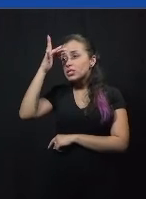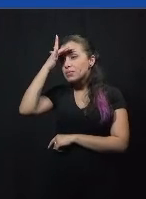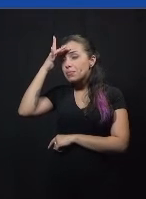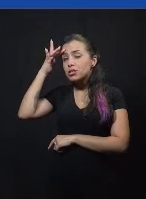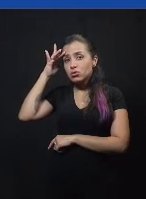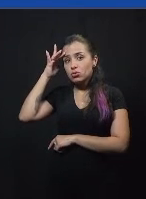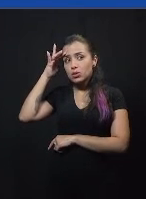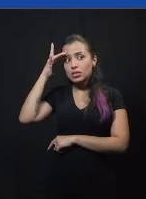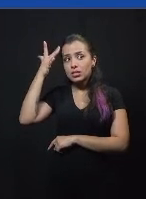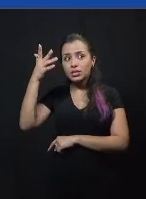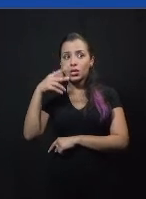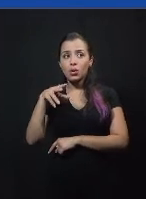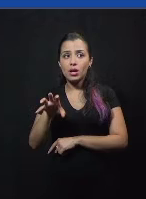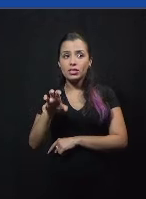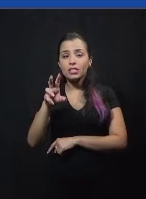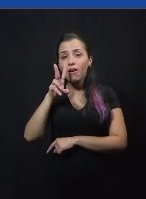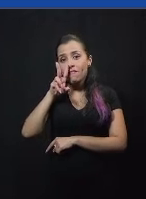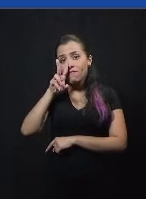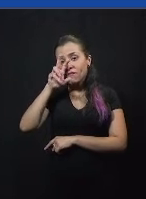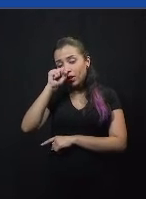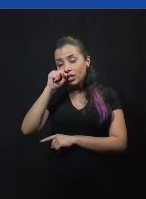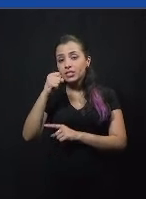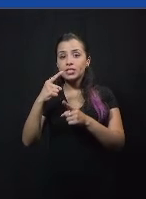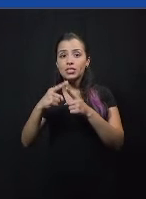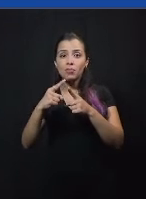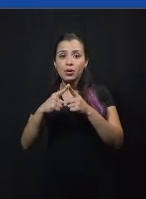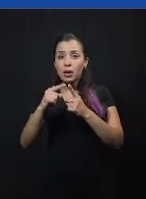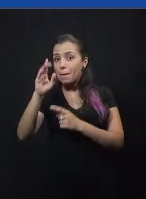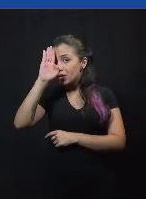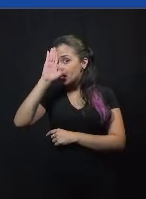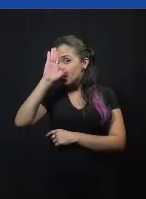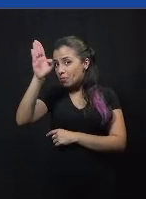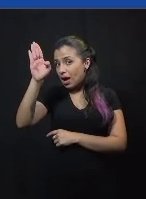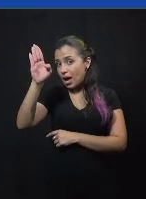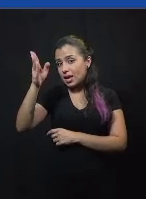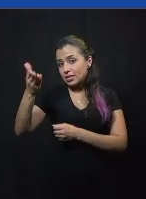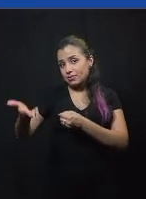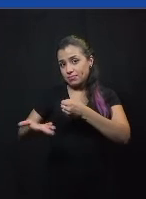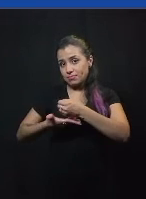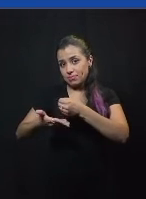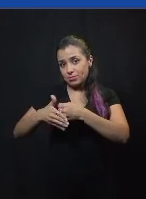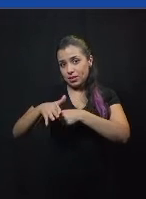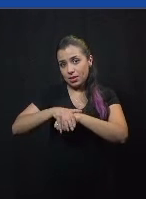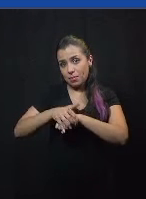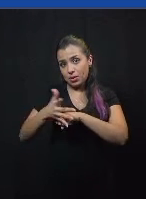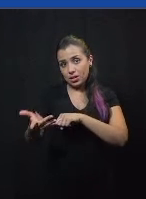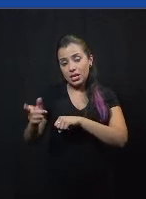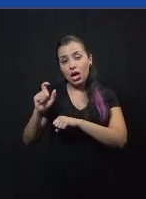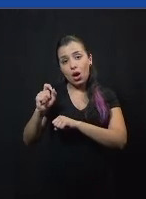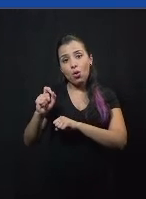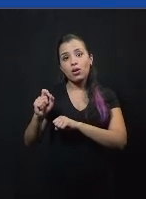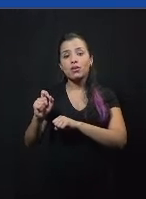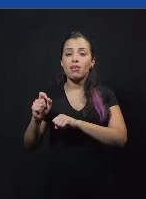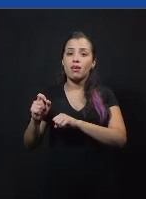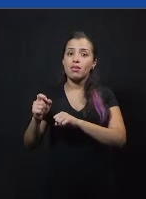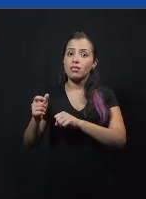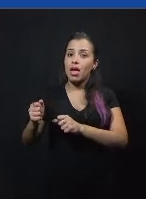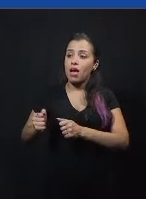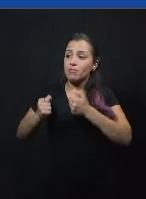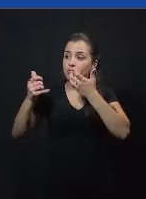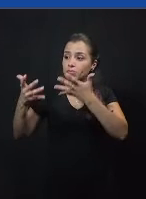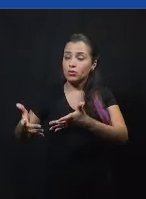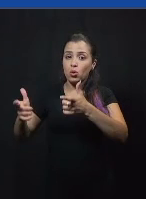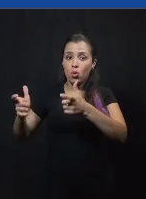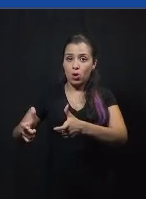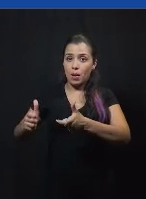porque, justamente, um dos principais pilares da democracia é da voz e estimular a tolerância e a